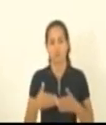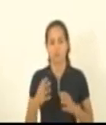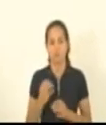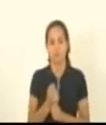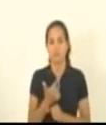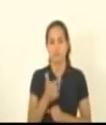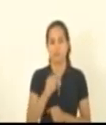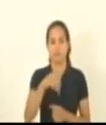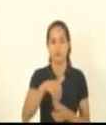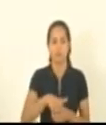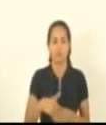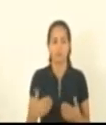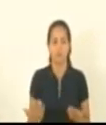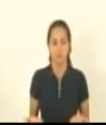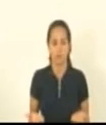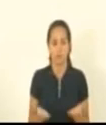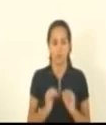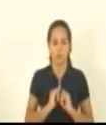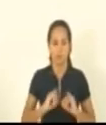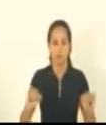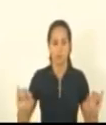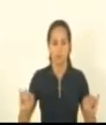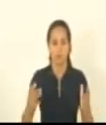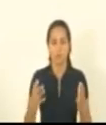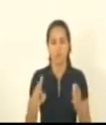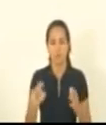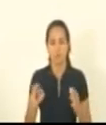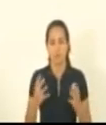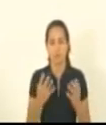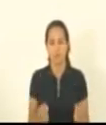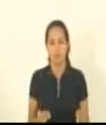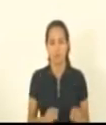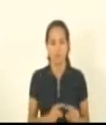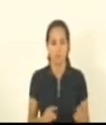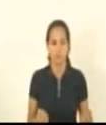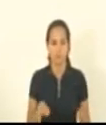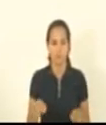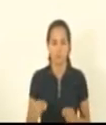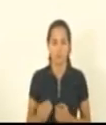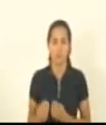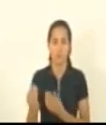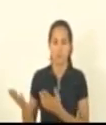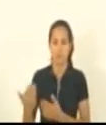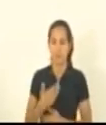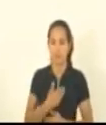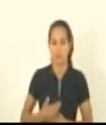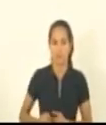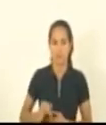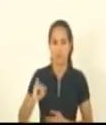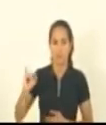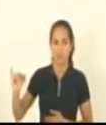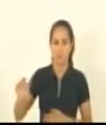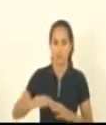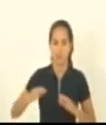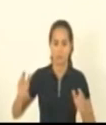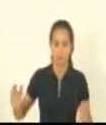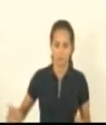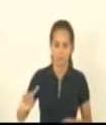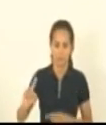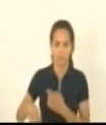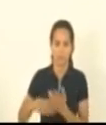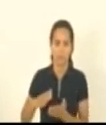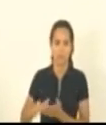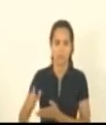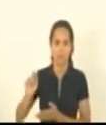nesse caso em fácil resultado fica rejeitado o veto encaminhe-se ao governador da decisão após em mesa para promulgação